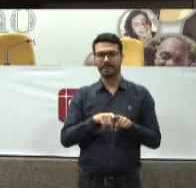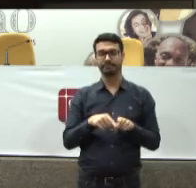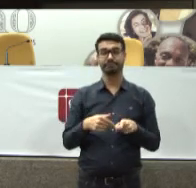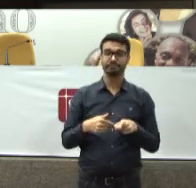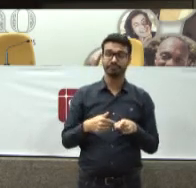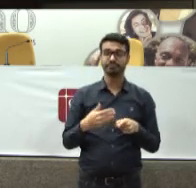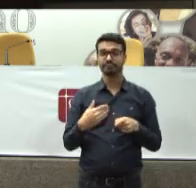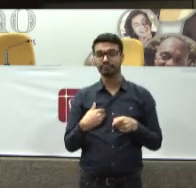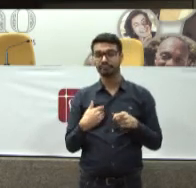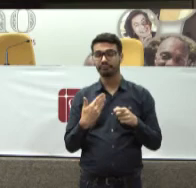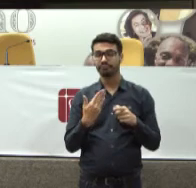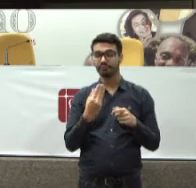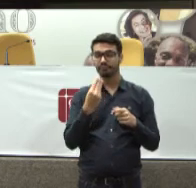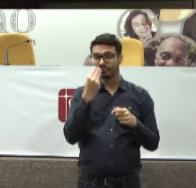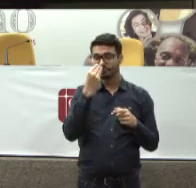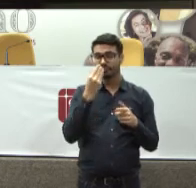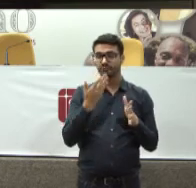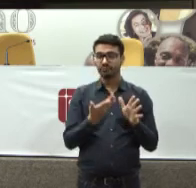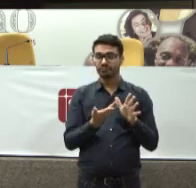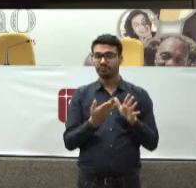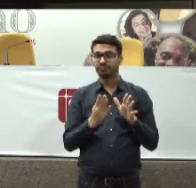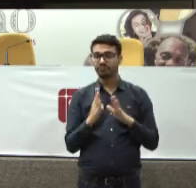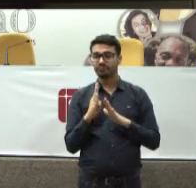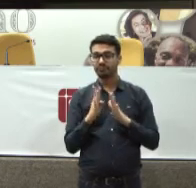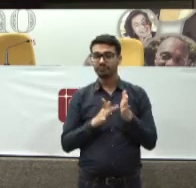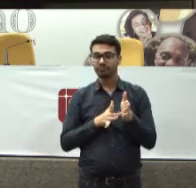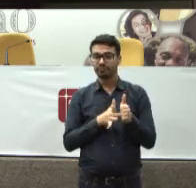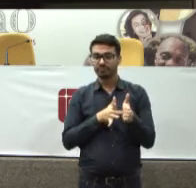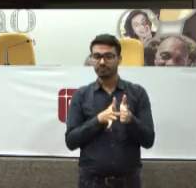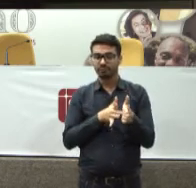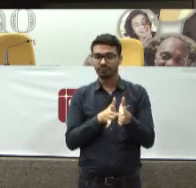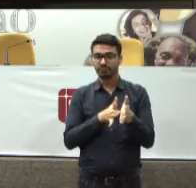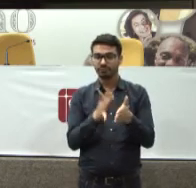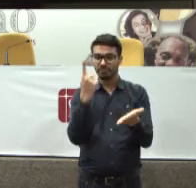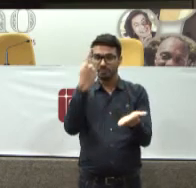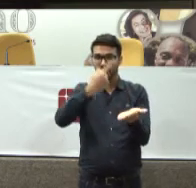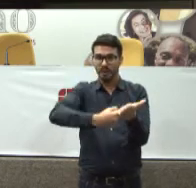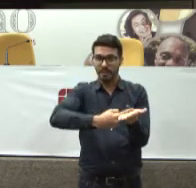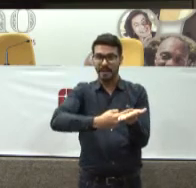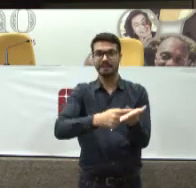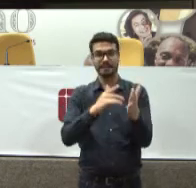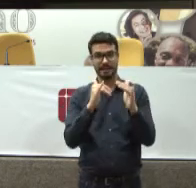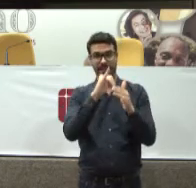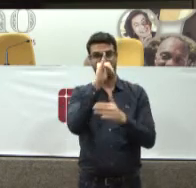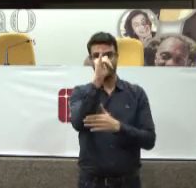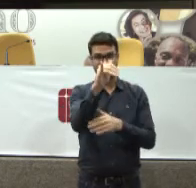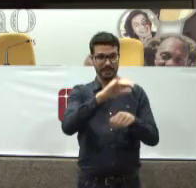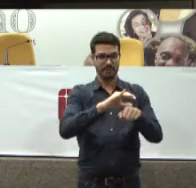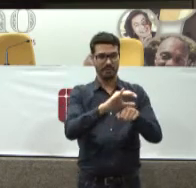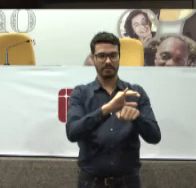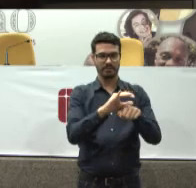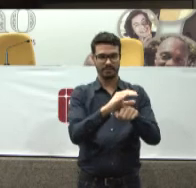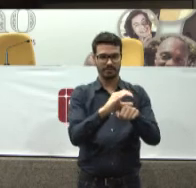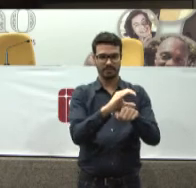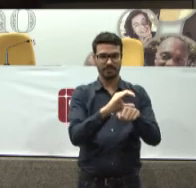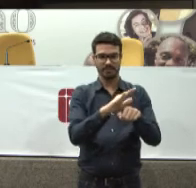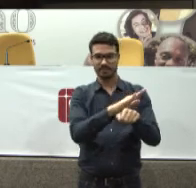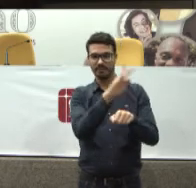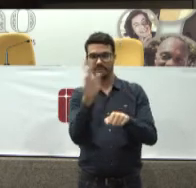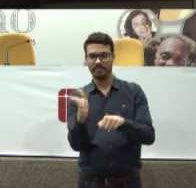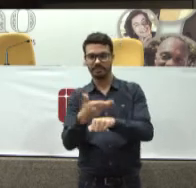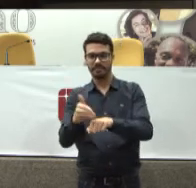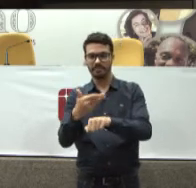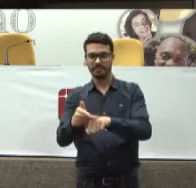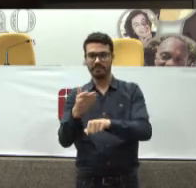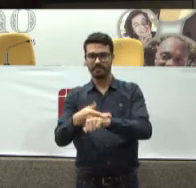Que é A questão de Prometermos uma coisa Enunciarmos uma coisa Na constituição E fazermos outra Na